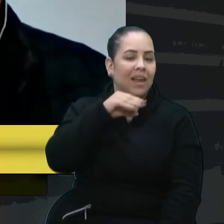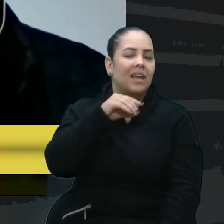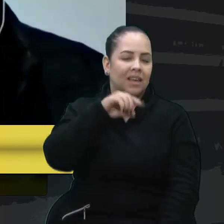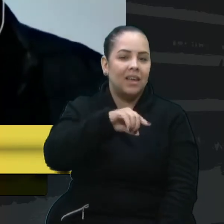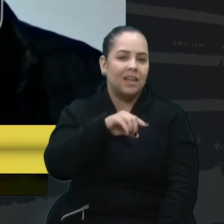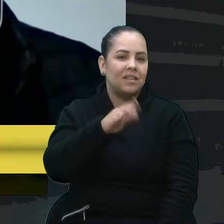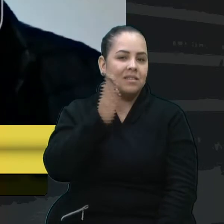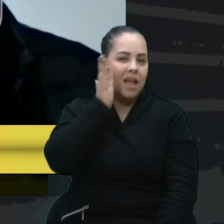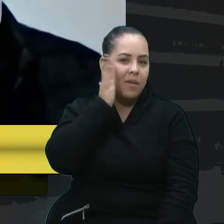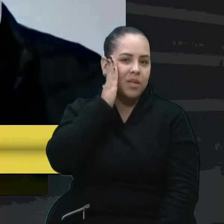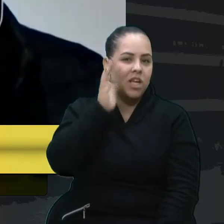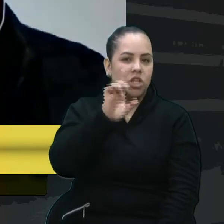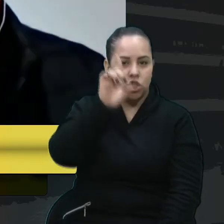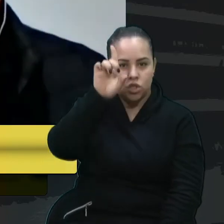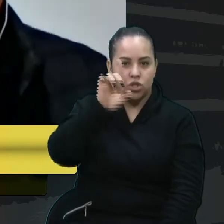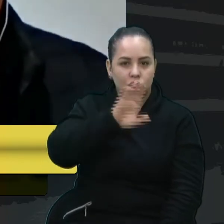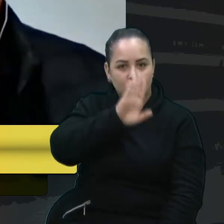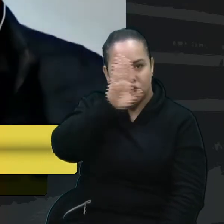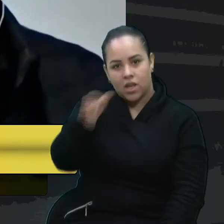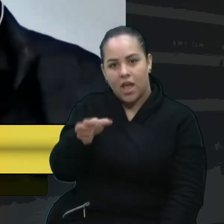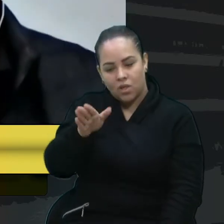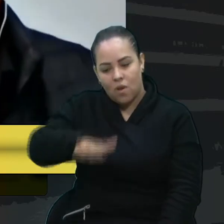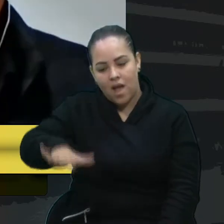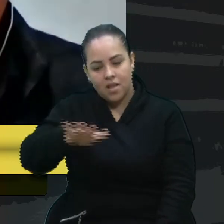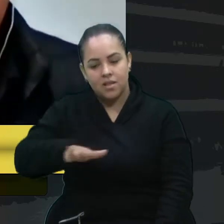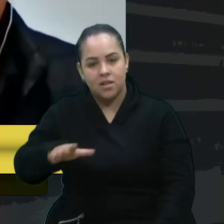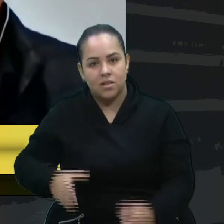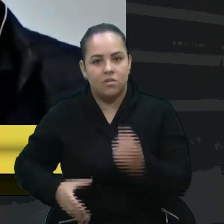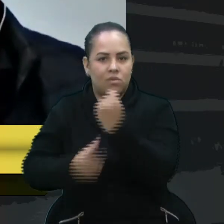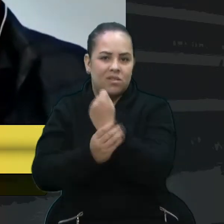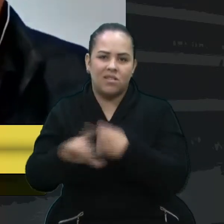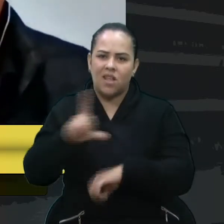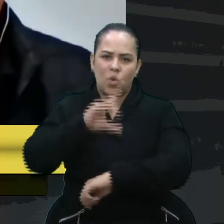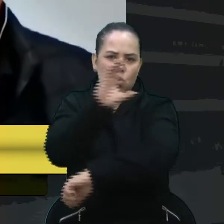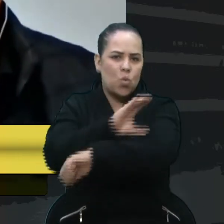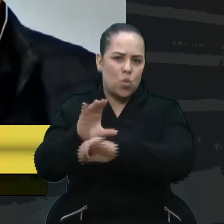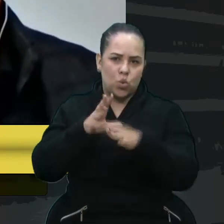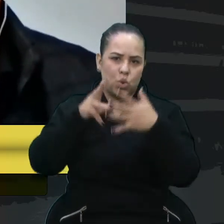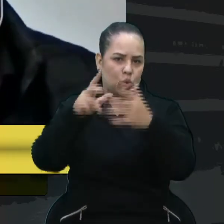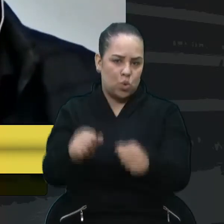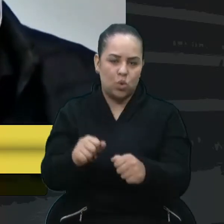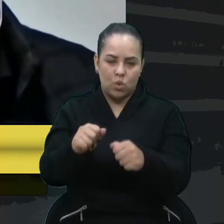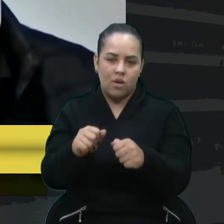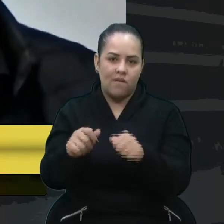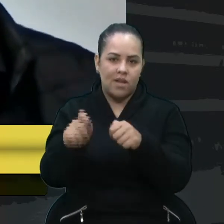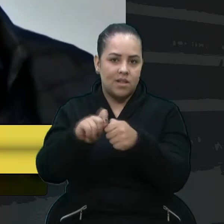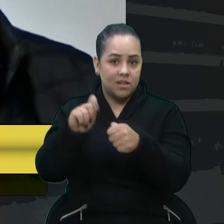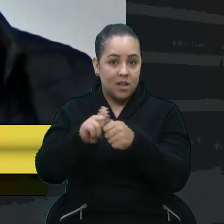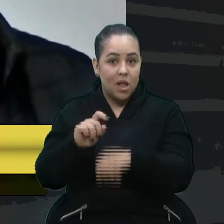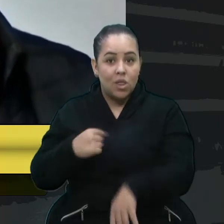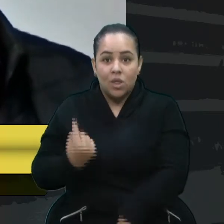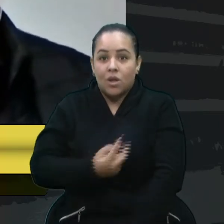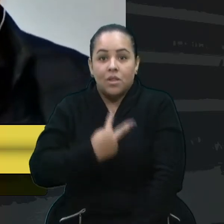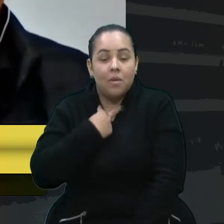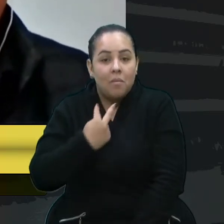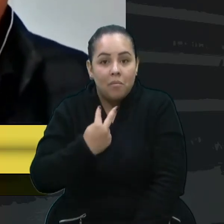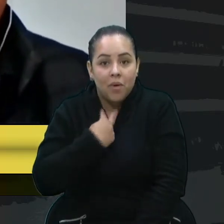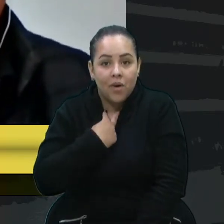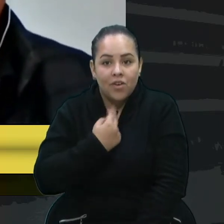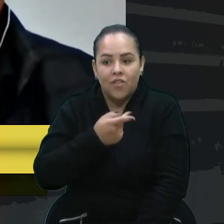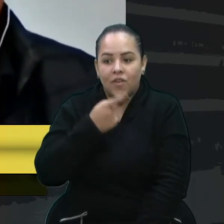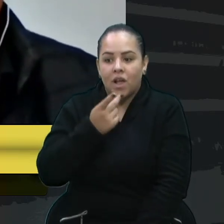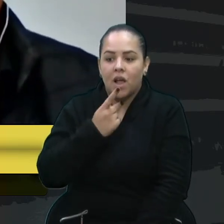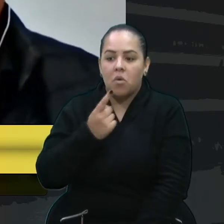diretamente à segurança, que deve ter os seus cursos e tudo mais, nós não podemos aqui afirmar isso ou